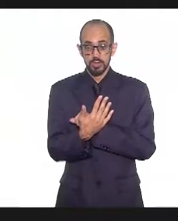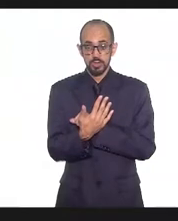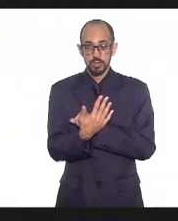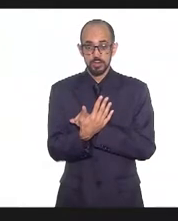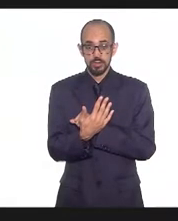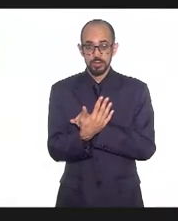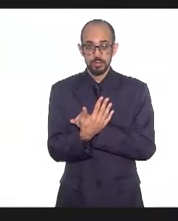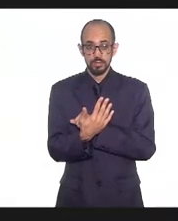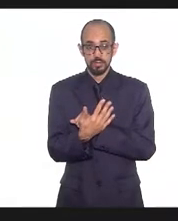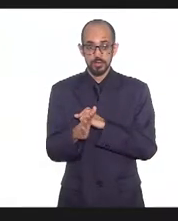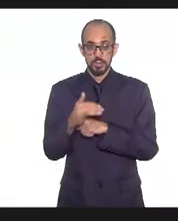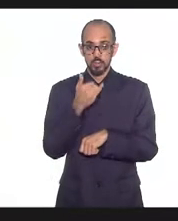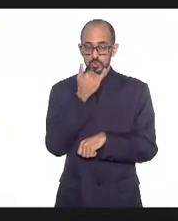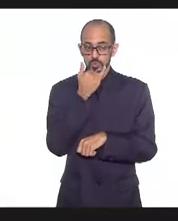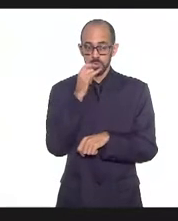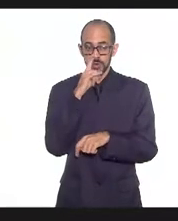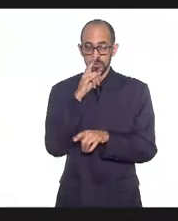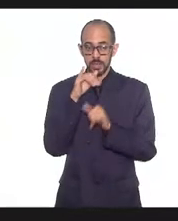ele vai...